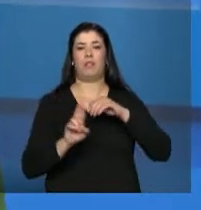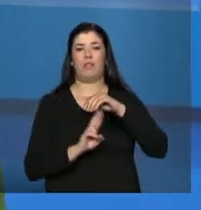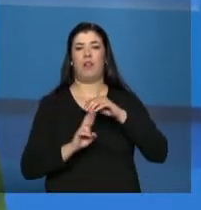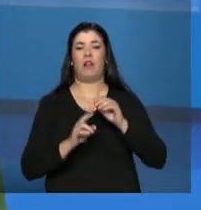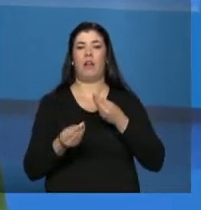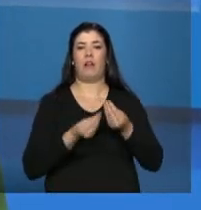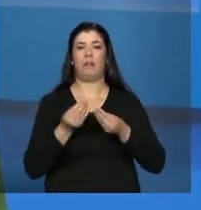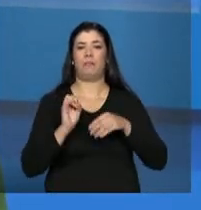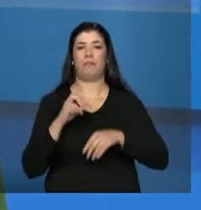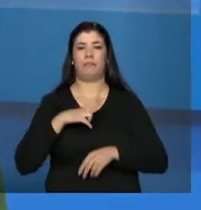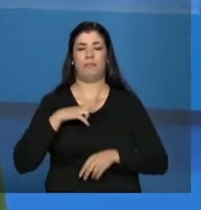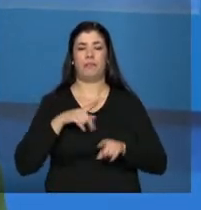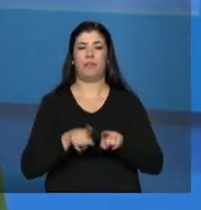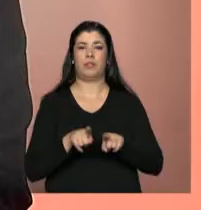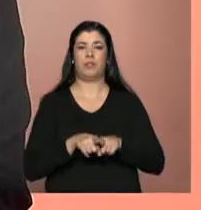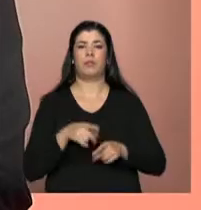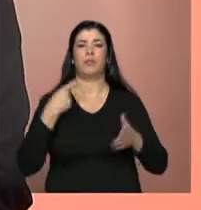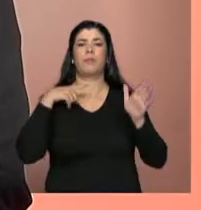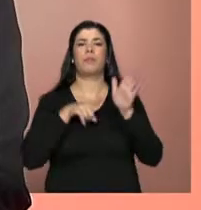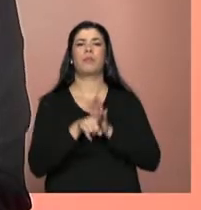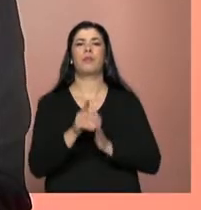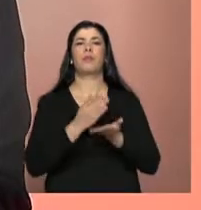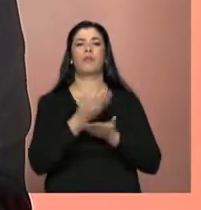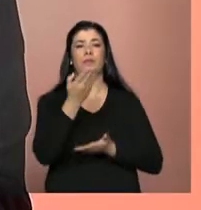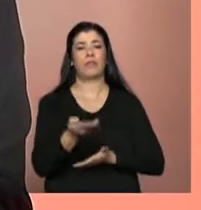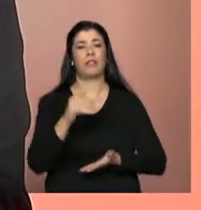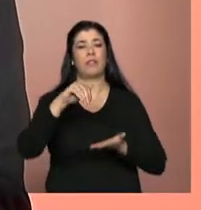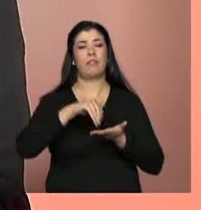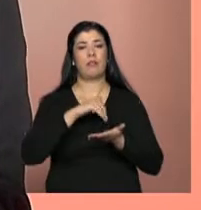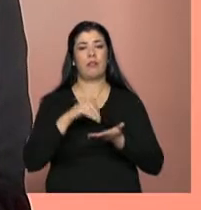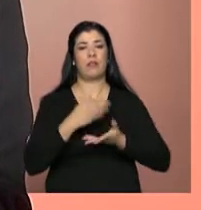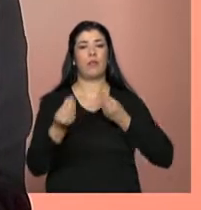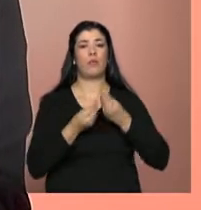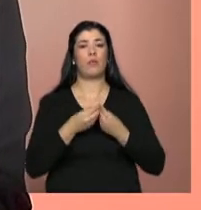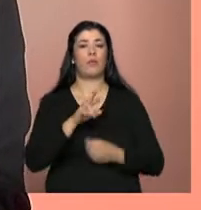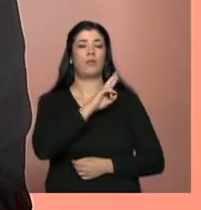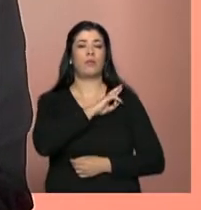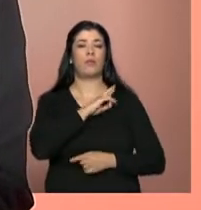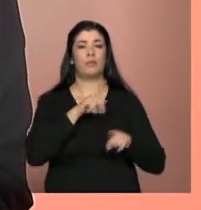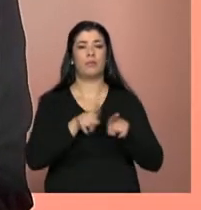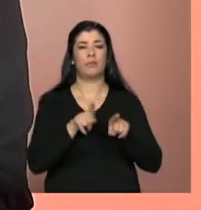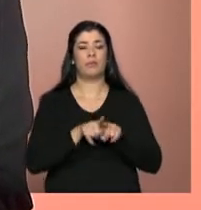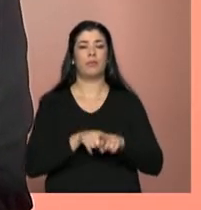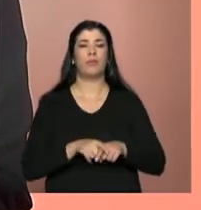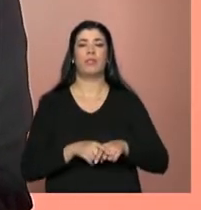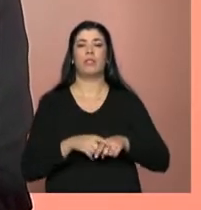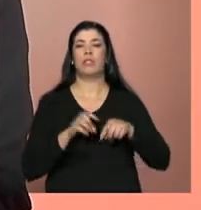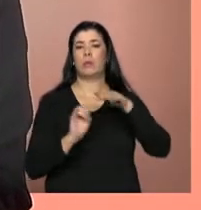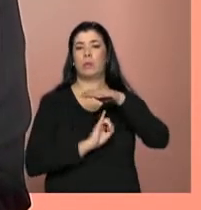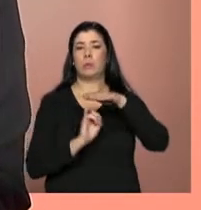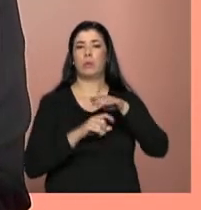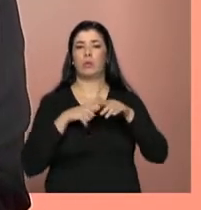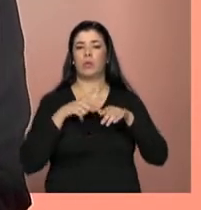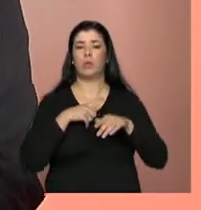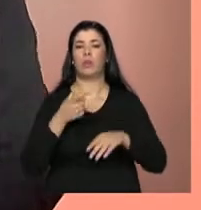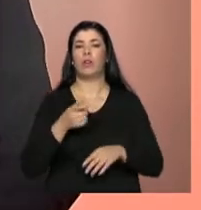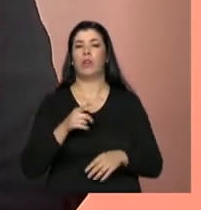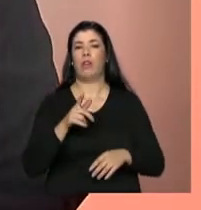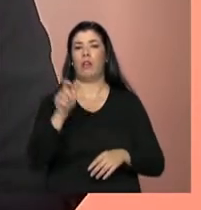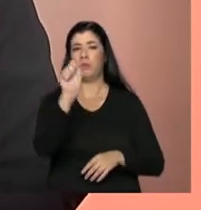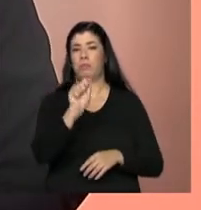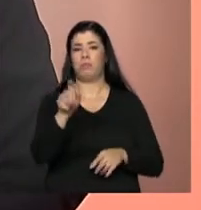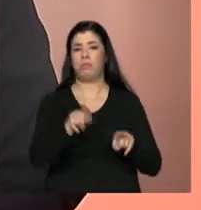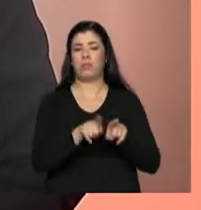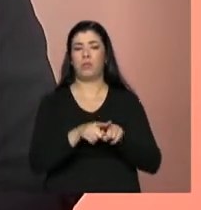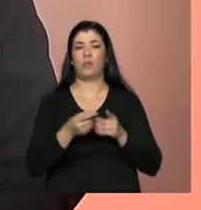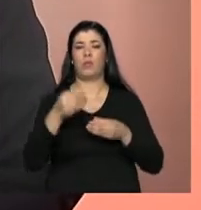SUAS. Bom, então eu vou começar perguntando então para a secretária. Secretária, que papel essas entidades privadas têm, que papel elas desempenham no Sistema Único de